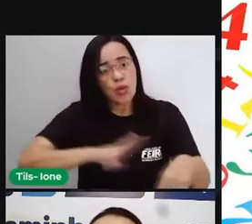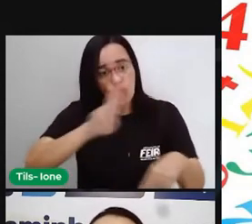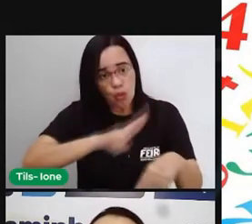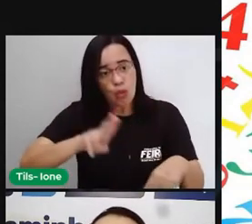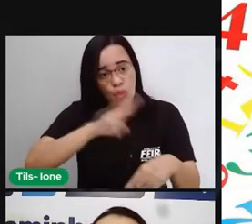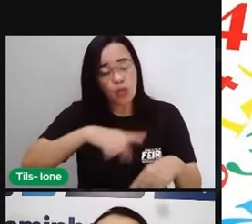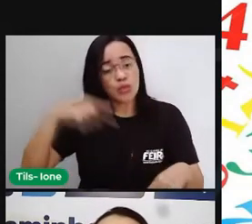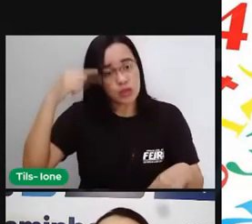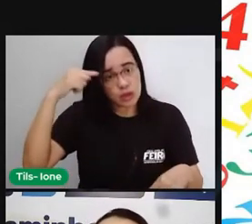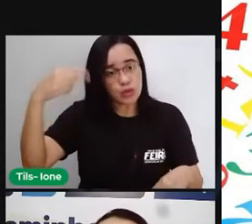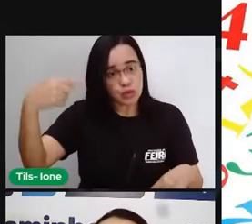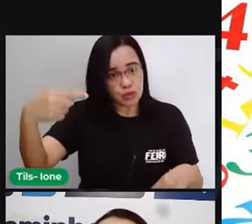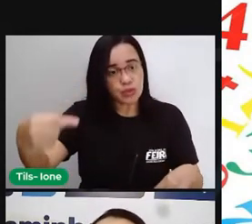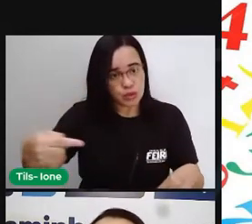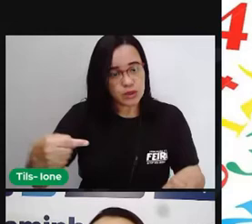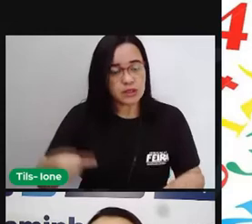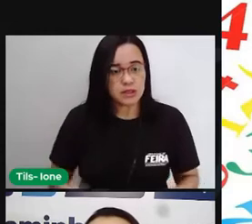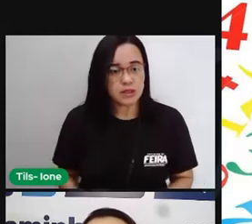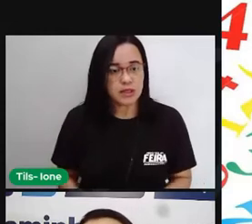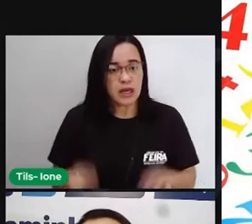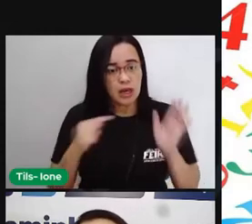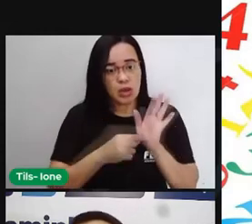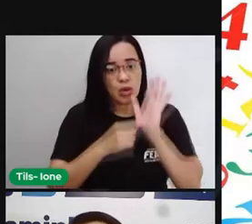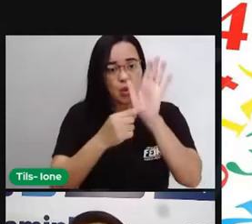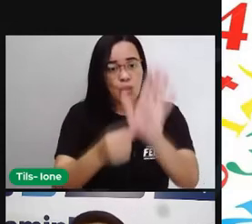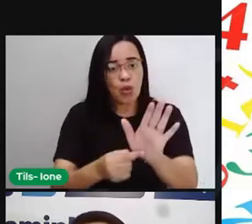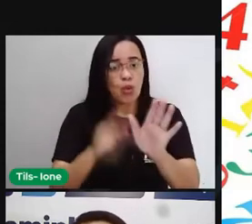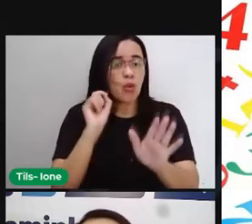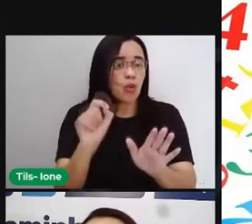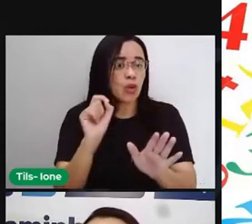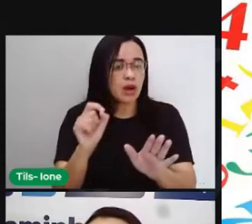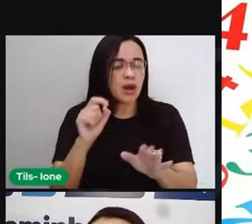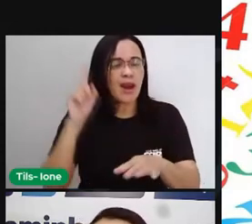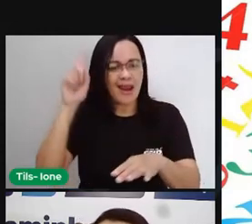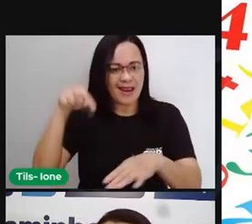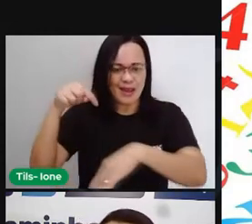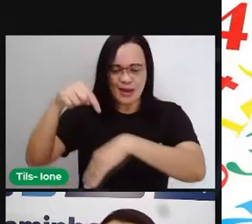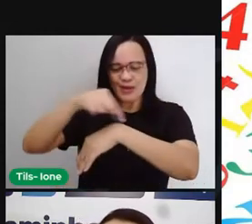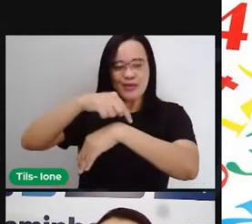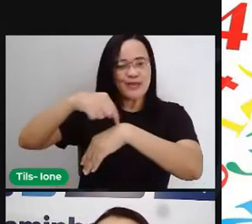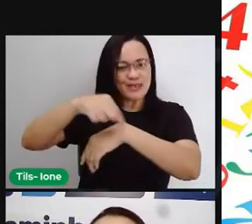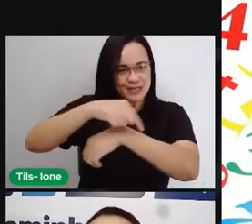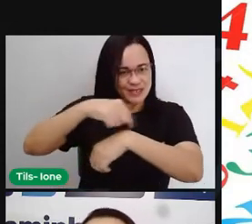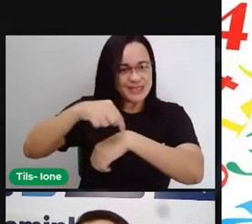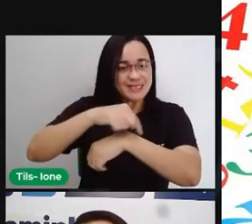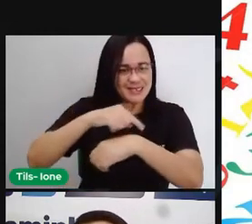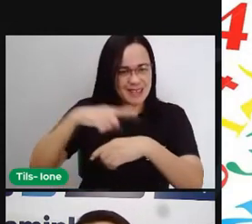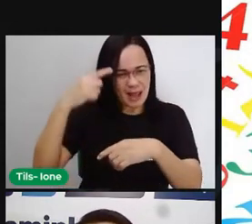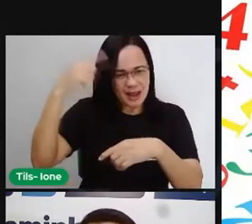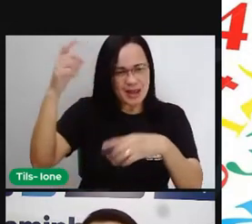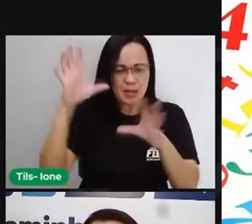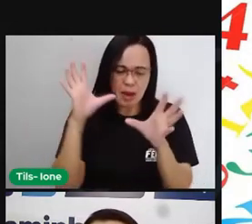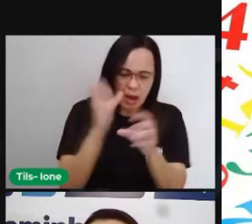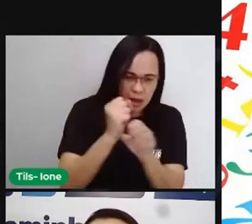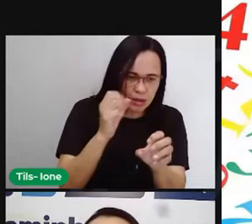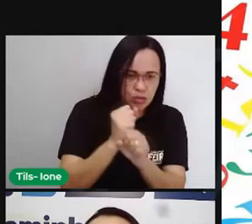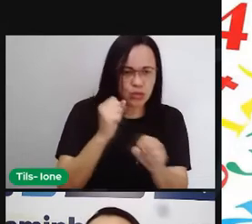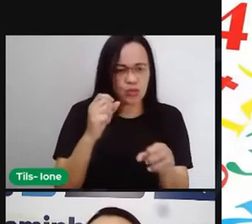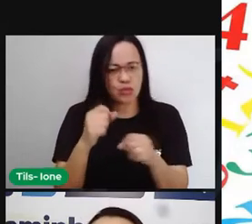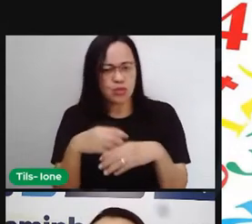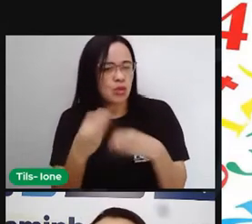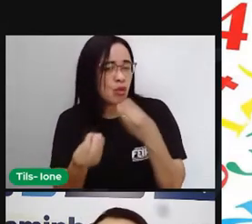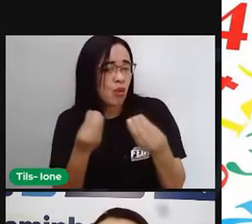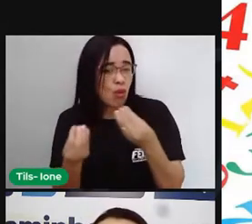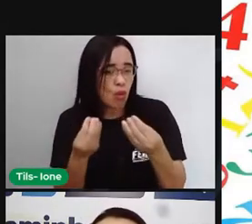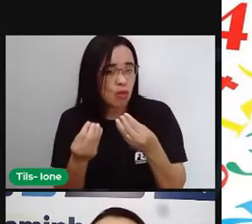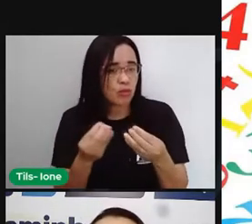a dia, representado aí principalmente pelo instrumento do relógio. E a gente já viu como é que a gente calcula e observa as horas aí, tanto num